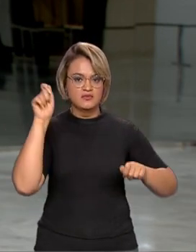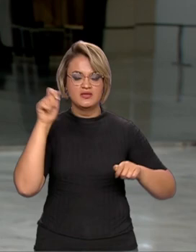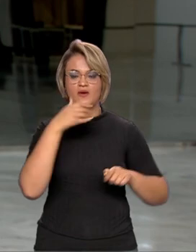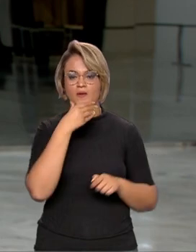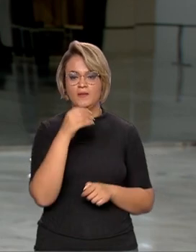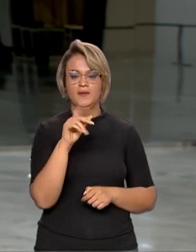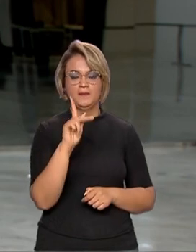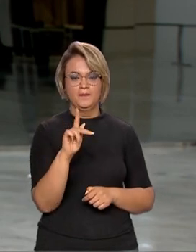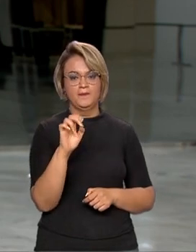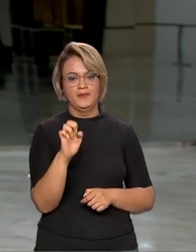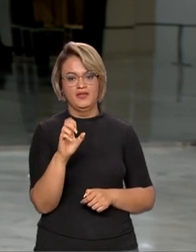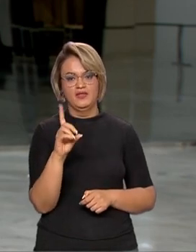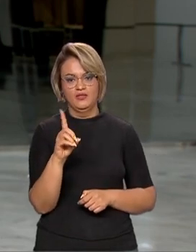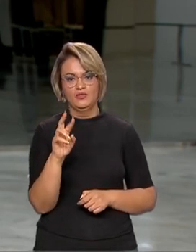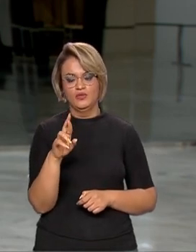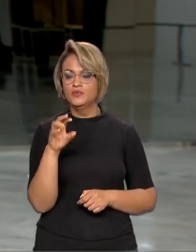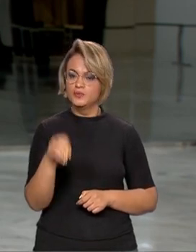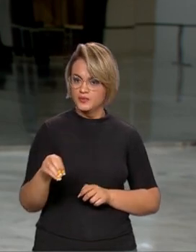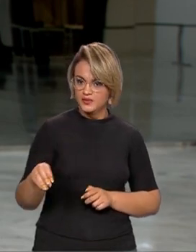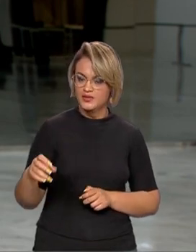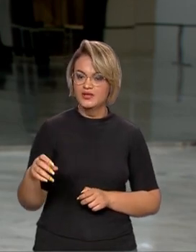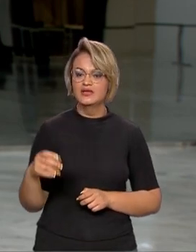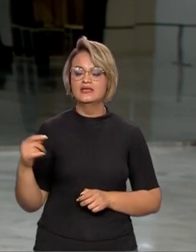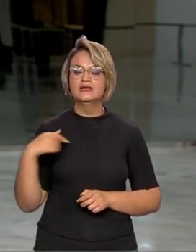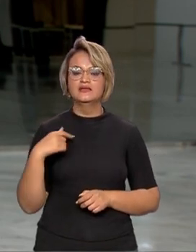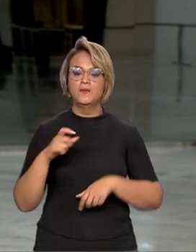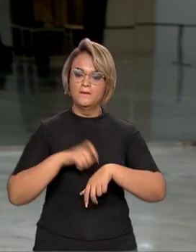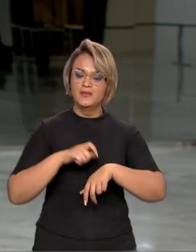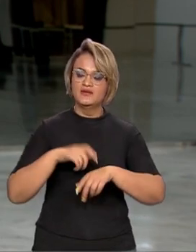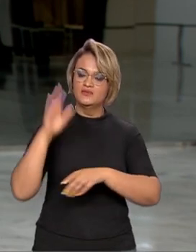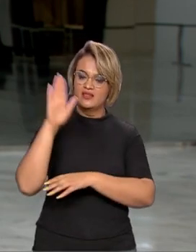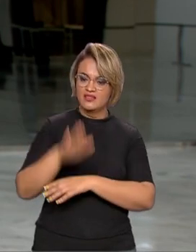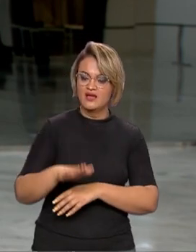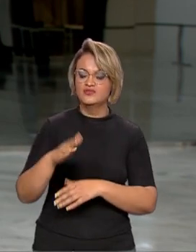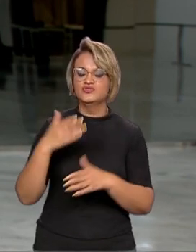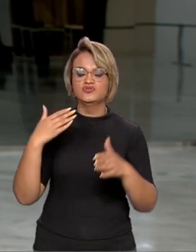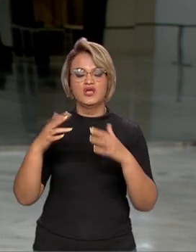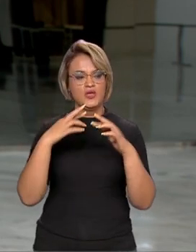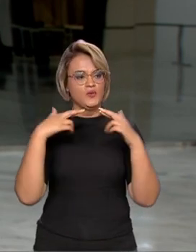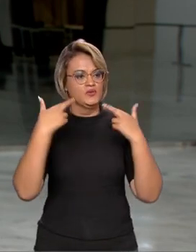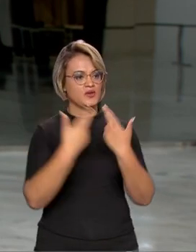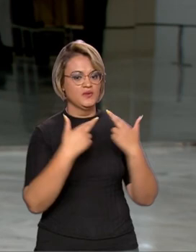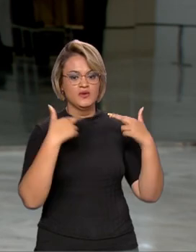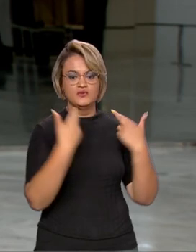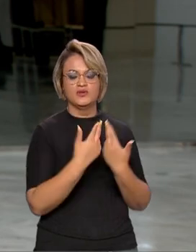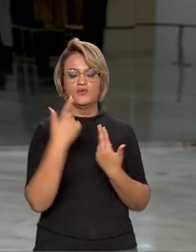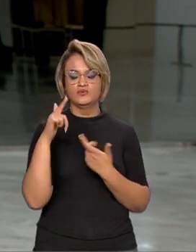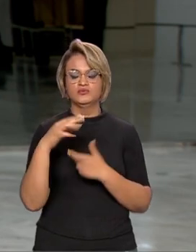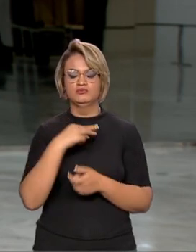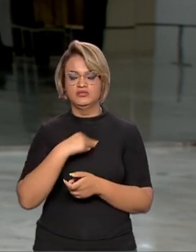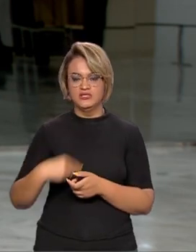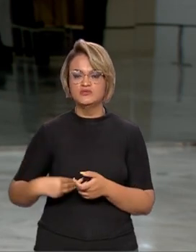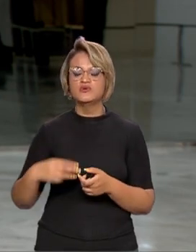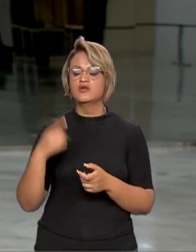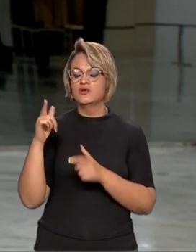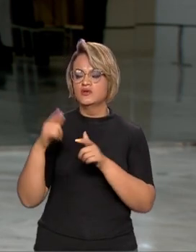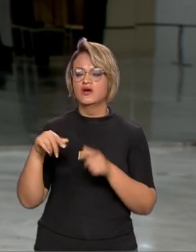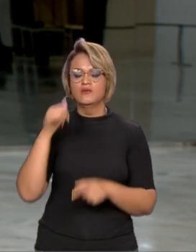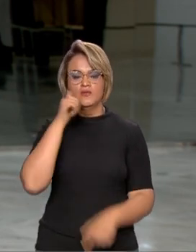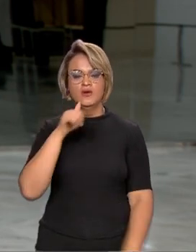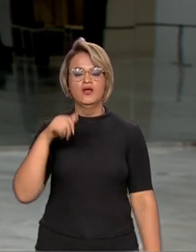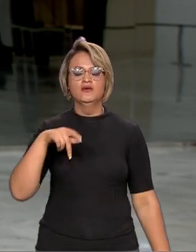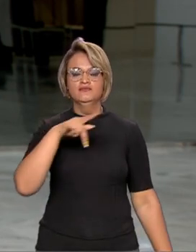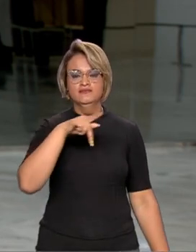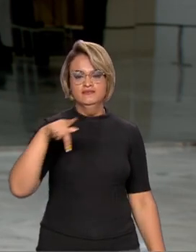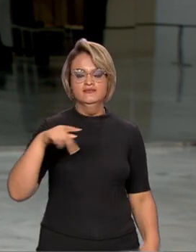Pedro Sanches, e participou aí no período da tarde de outras reuniões com ministros e também com a presidente da